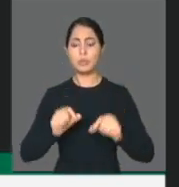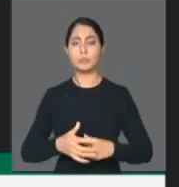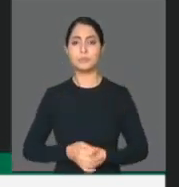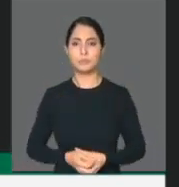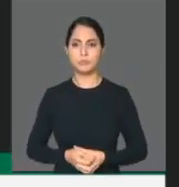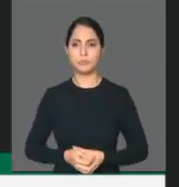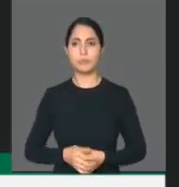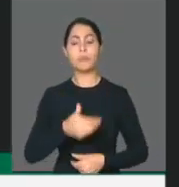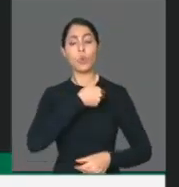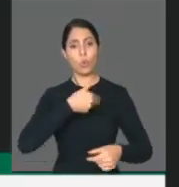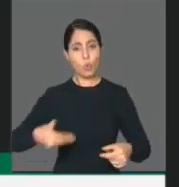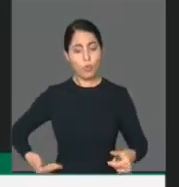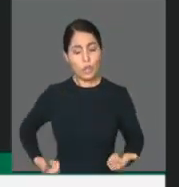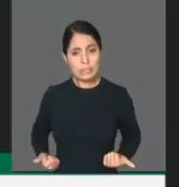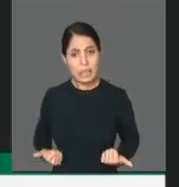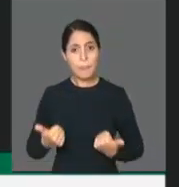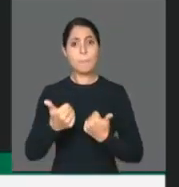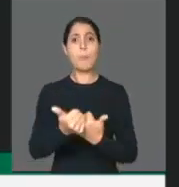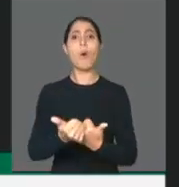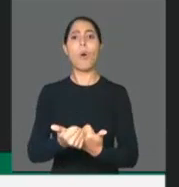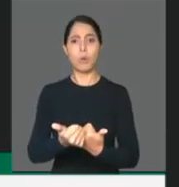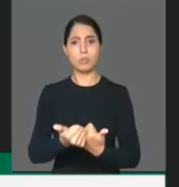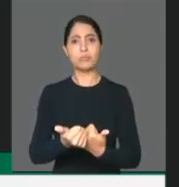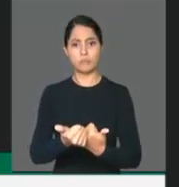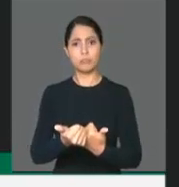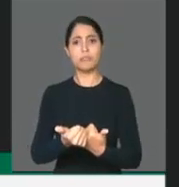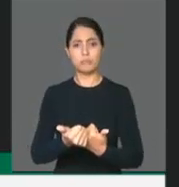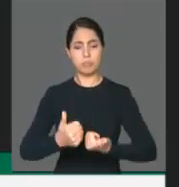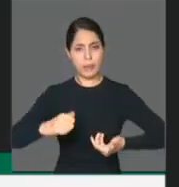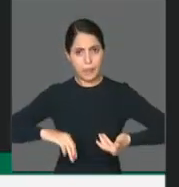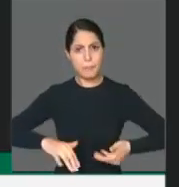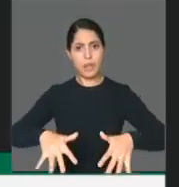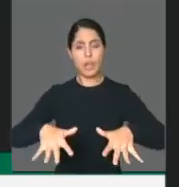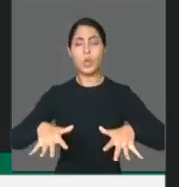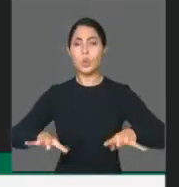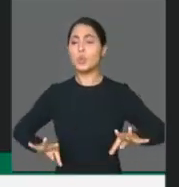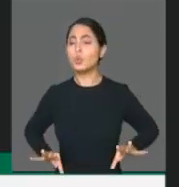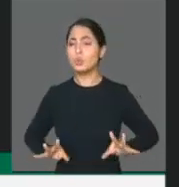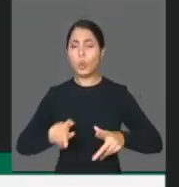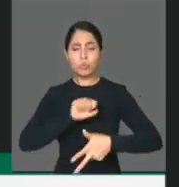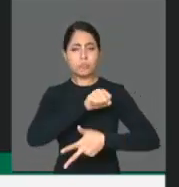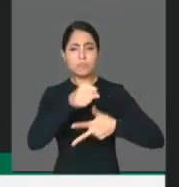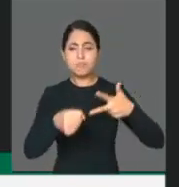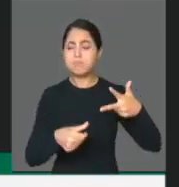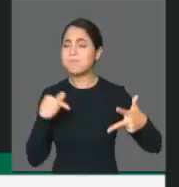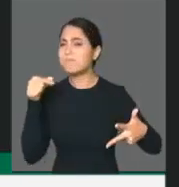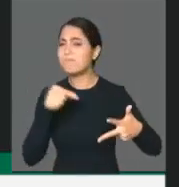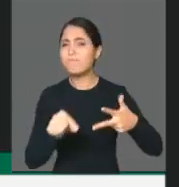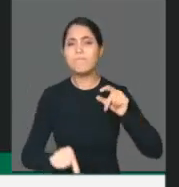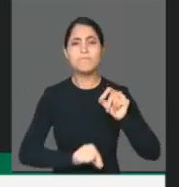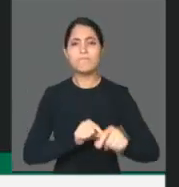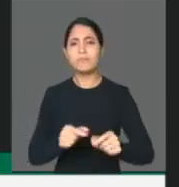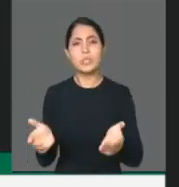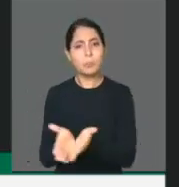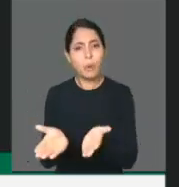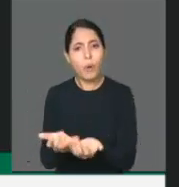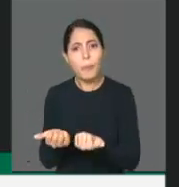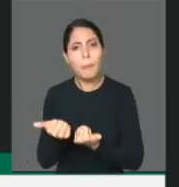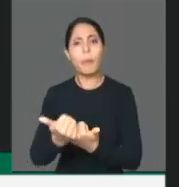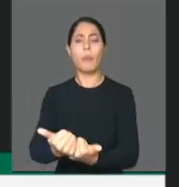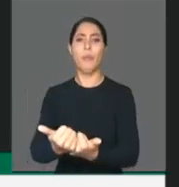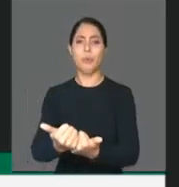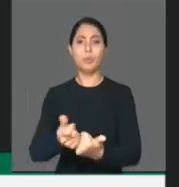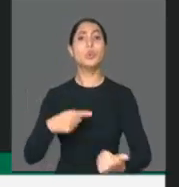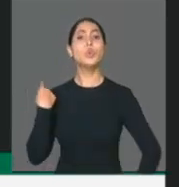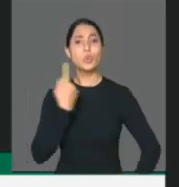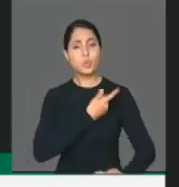está também junto com o parlamento, com os outros poderes muito preocupados com a ideia de amparar os mais pobres, nós aprovamos